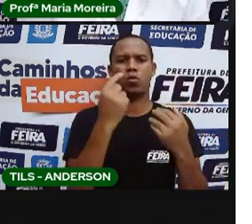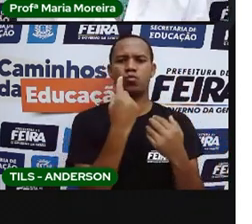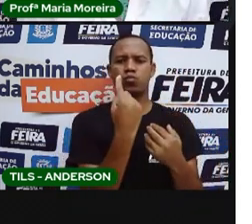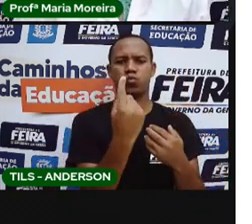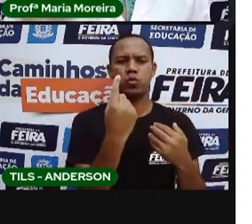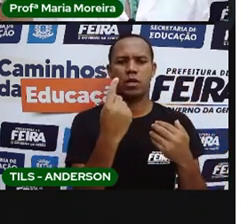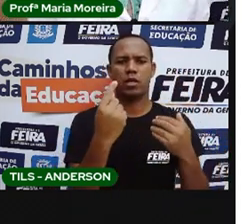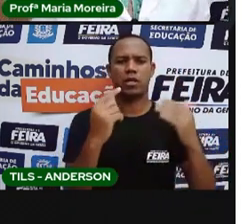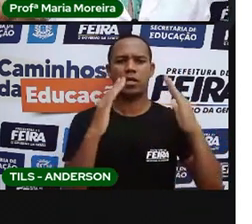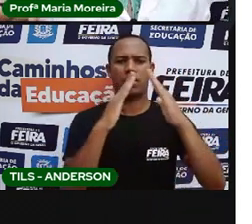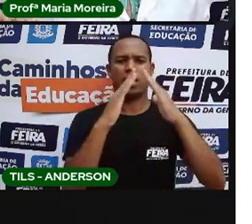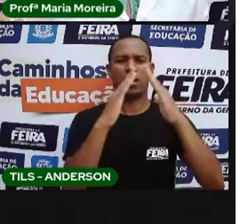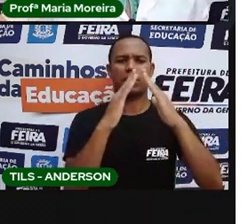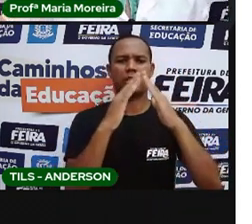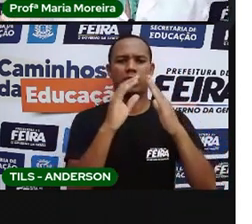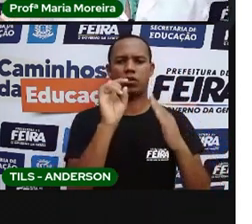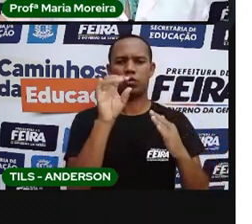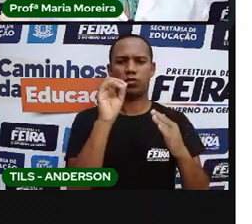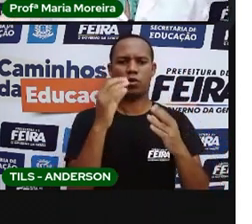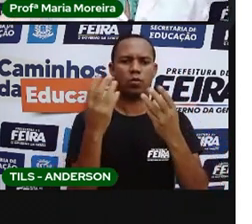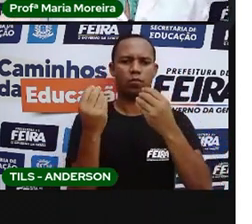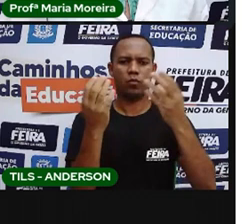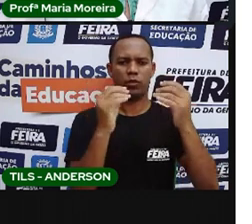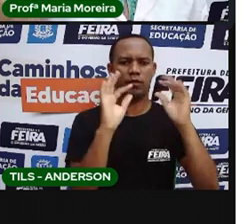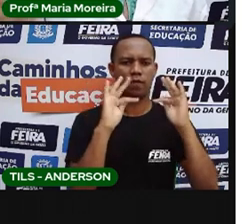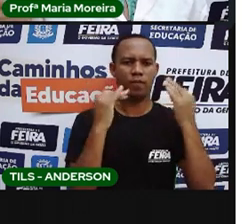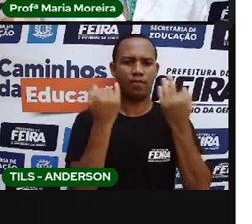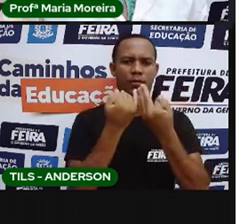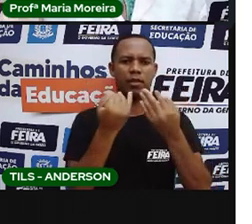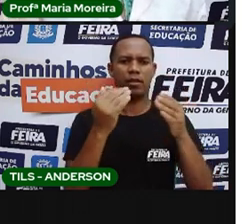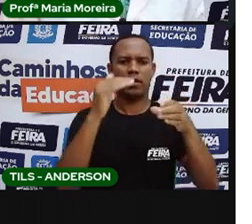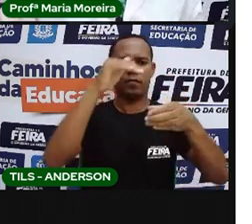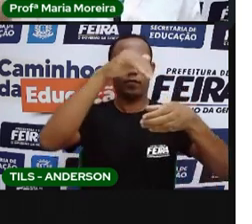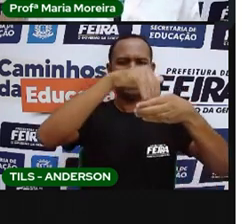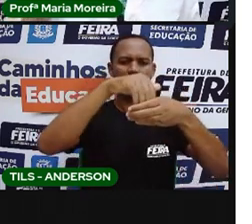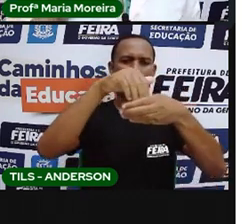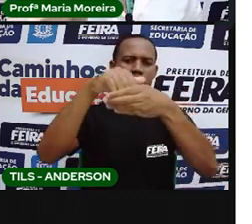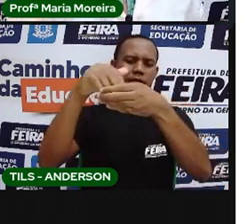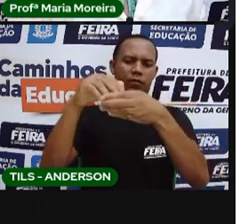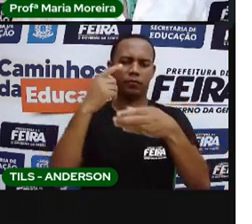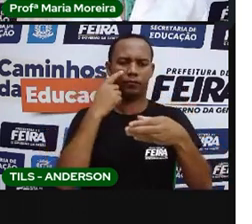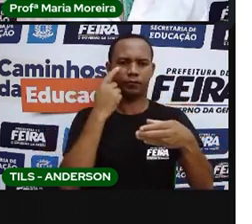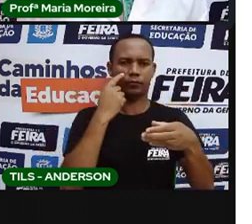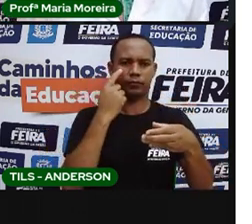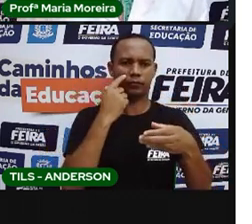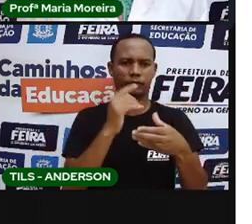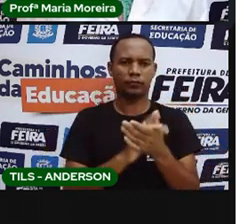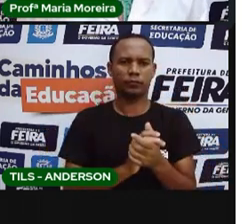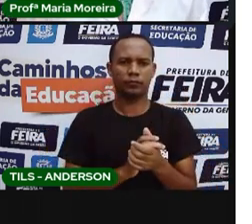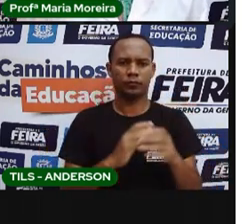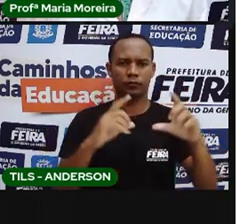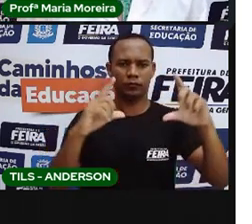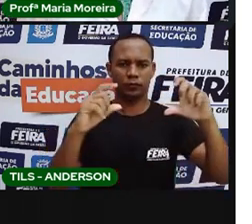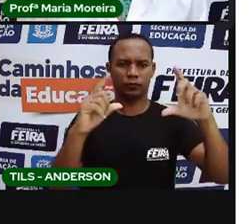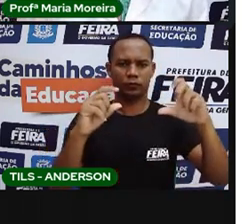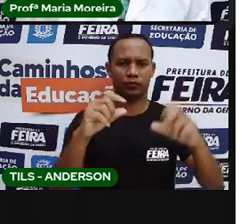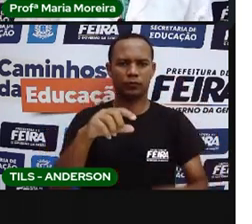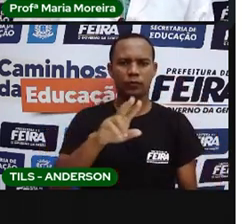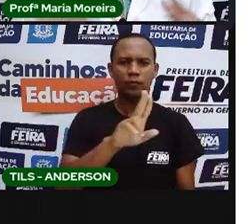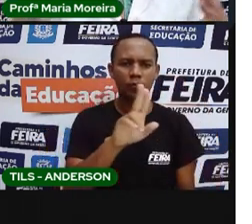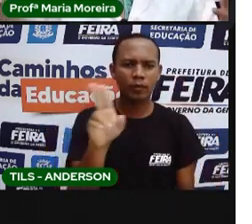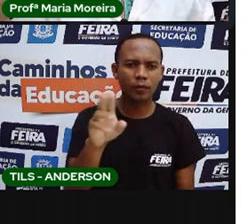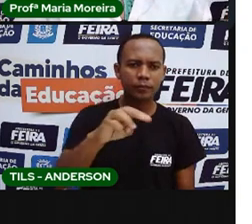um mundo ambiente. E essas casas coletivas, elas são chamadas de maloca. É só observar essa foto aí, tá vendo?